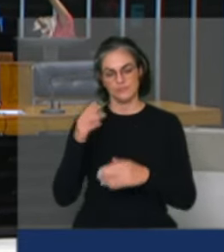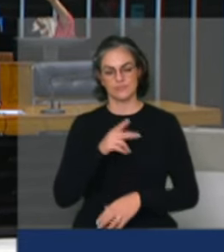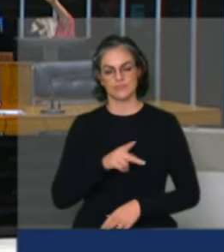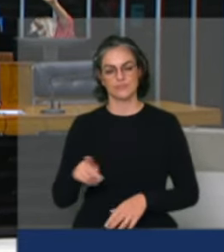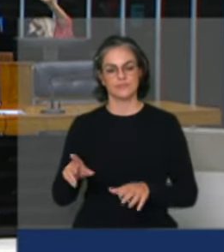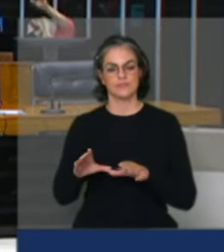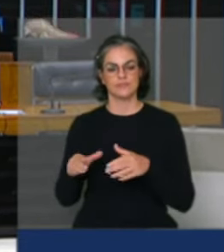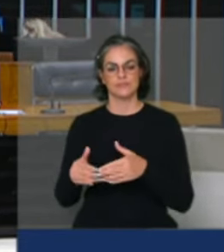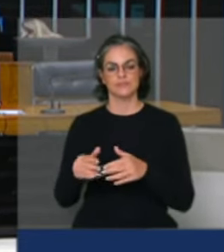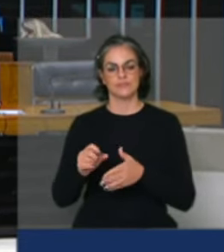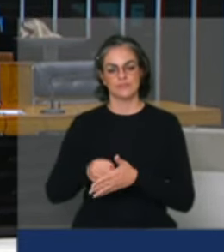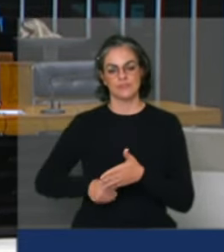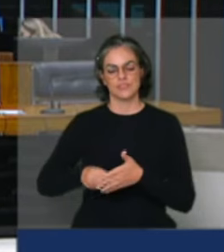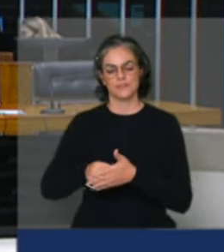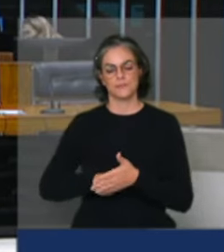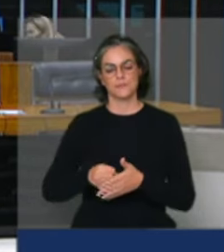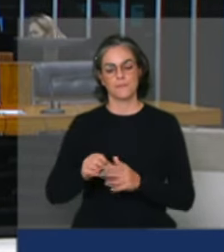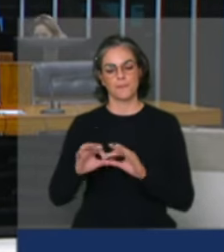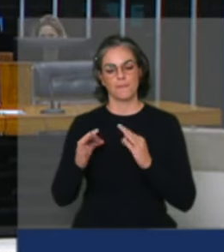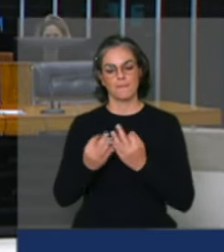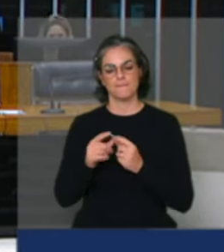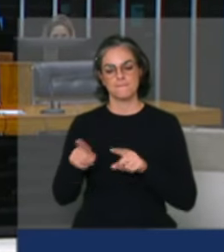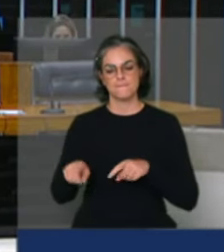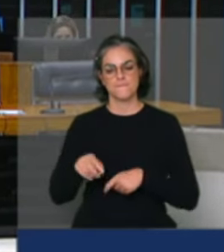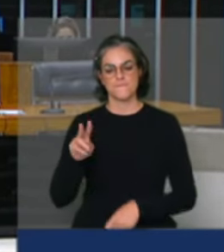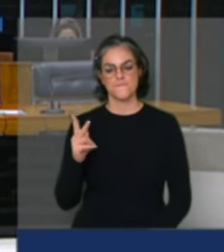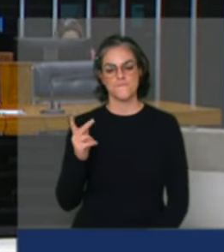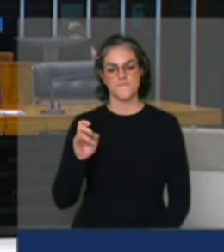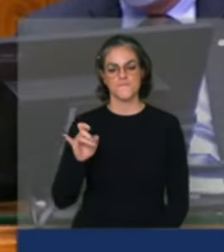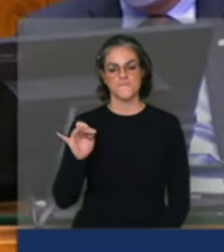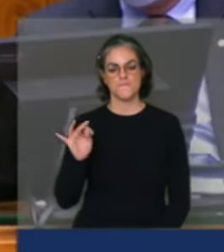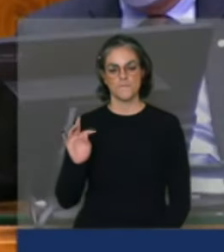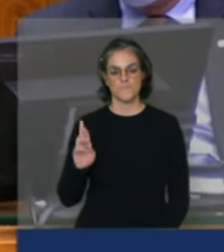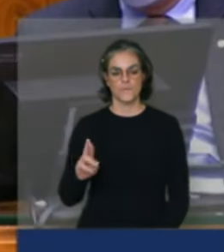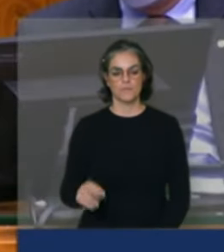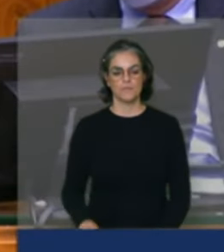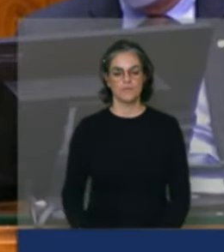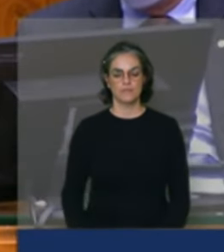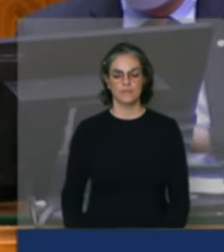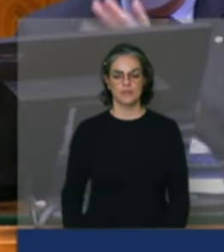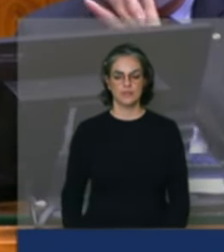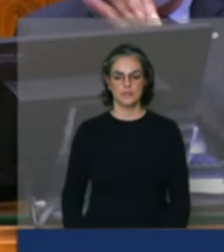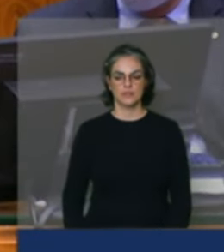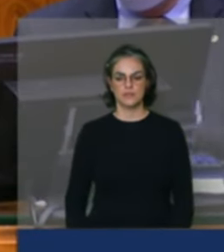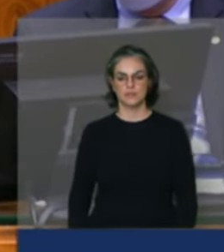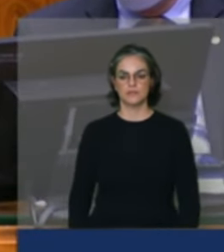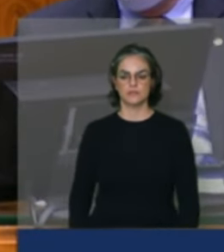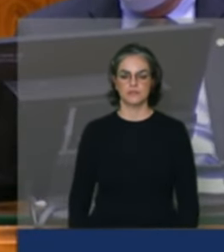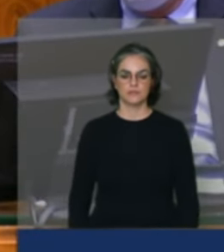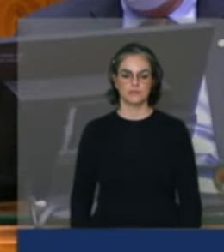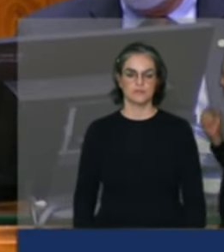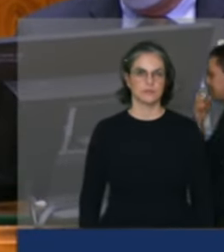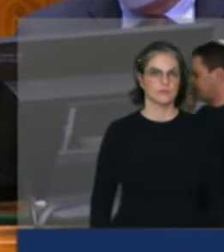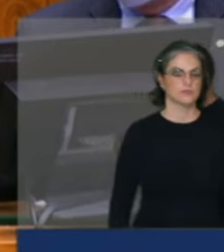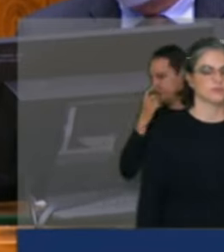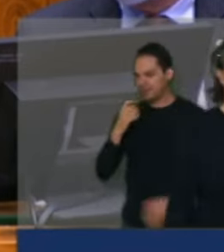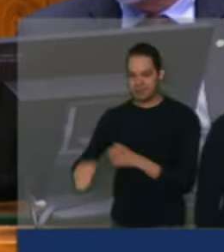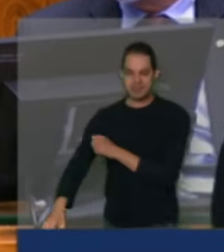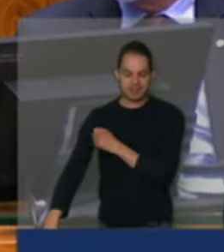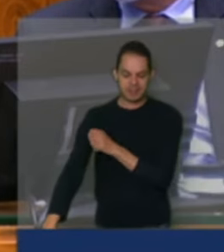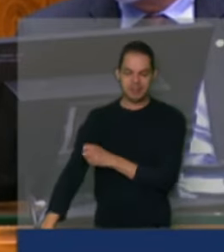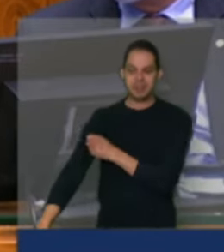familiar, o Heitor, grande companheiro, é uma grande honra compartilhar esta frente, essa coordenação ao seu lado,